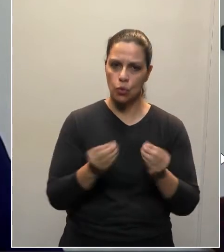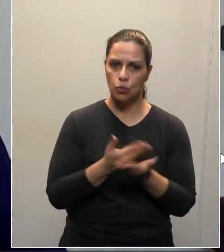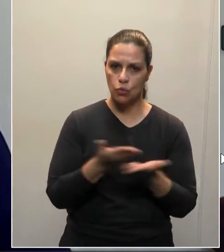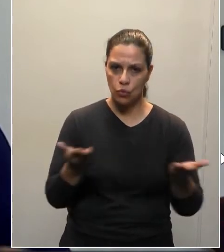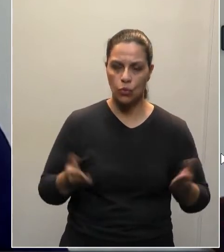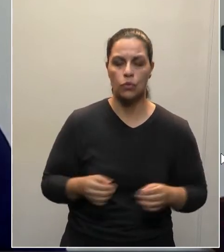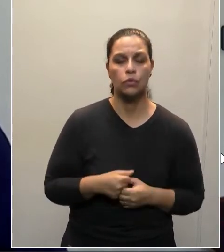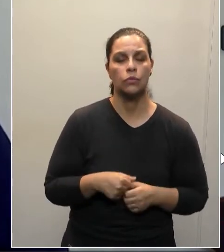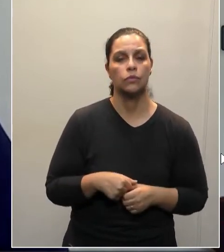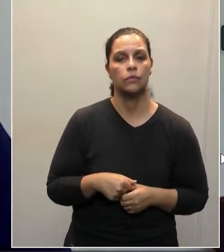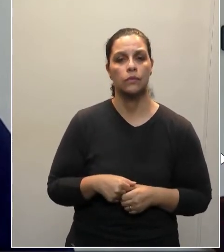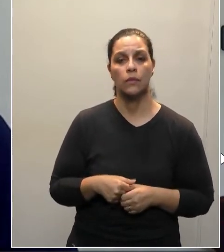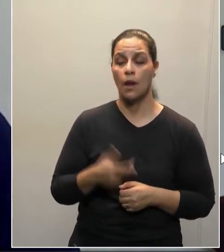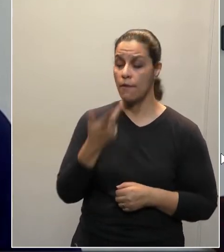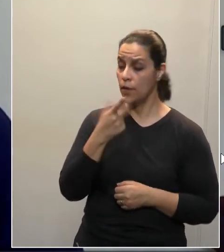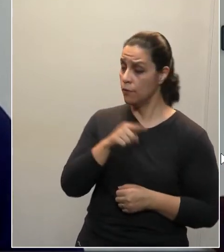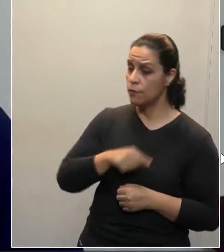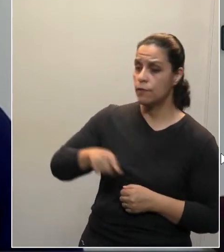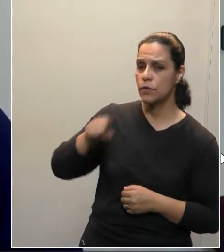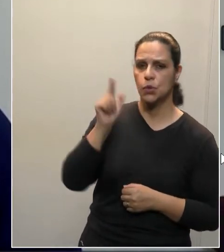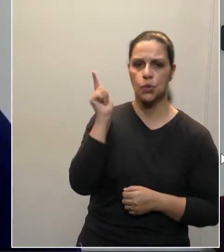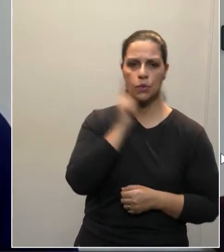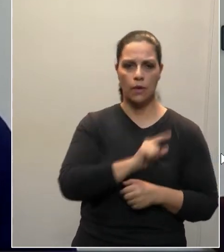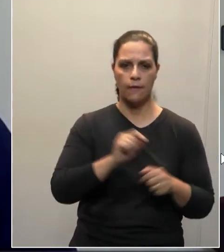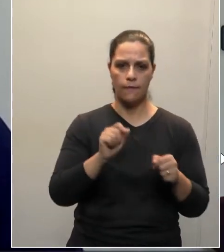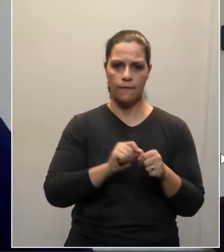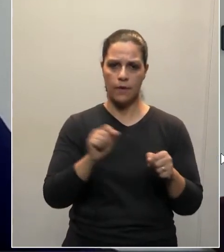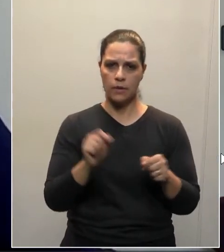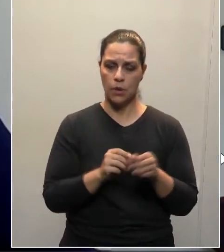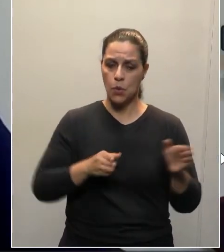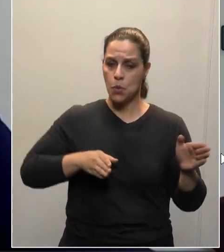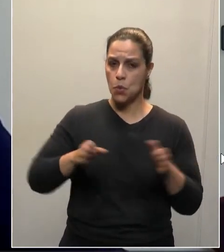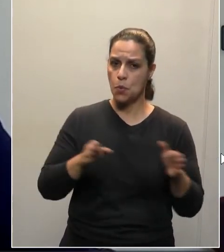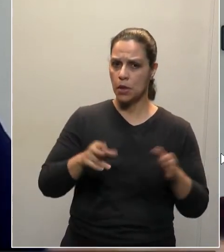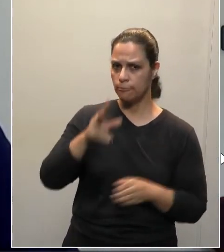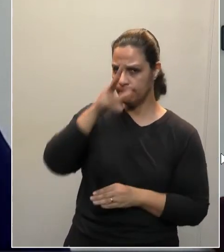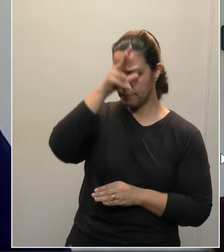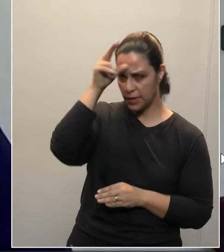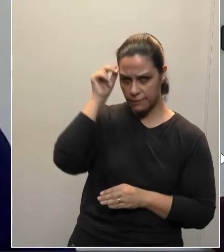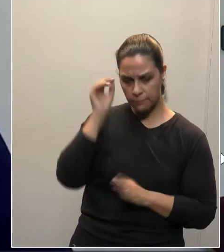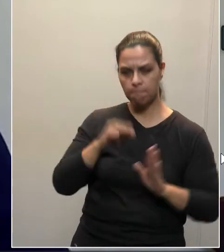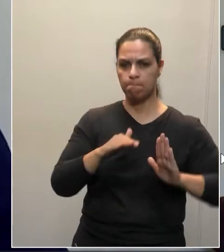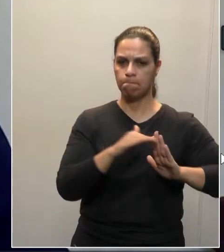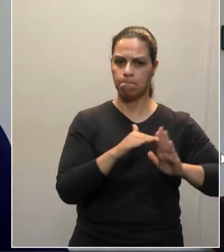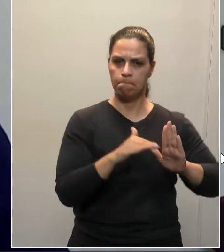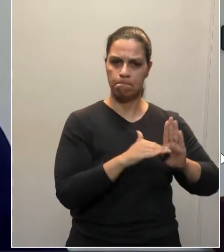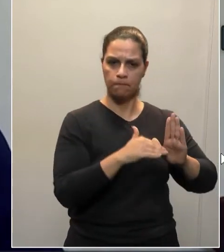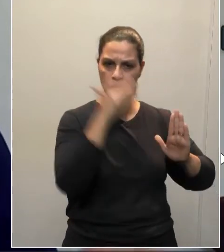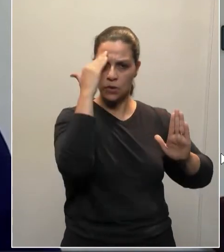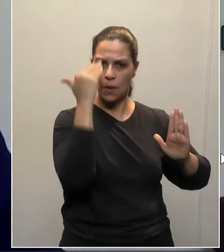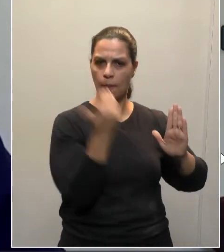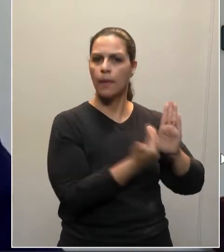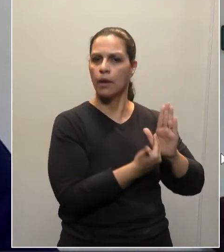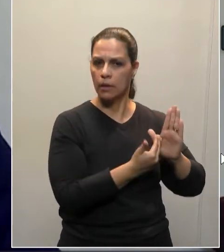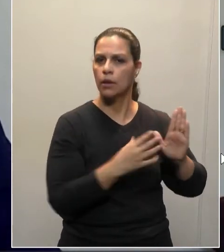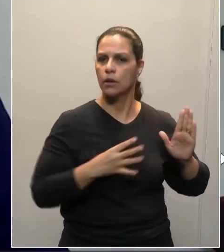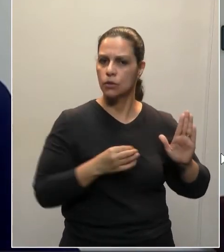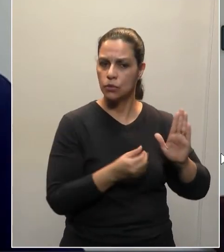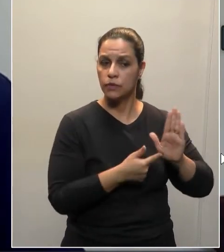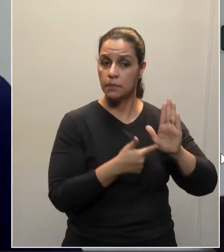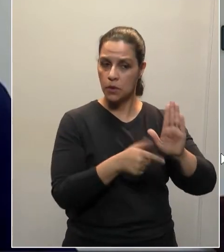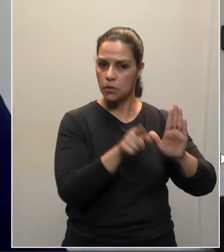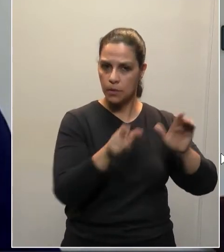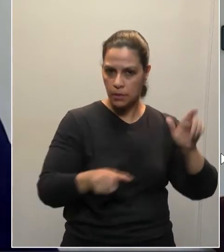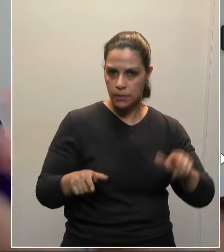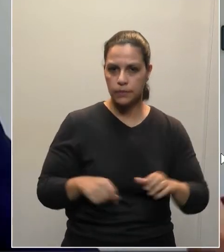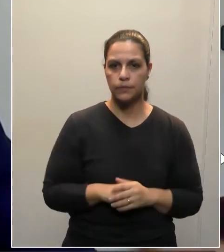todas, desejar que façam o mandato cumprindo com aquilo que foi apresentado à nossa população.